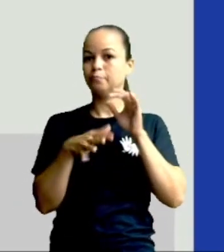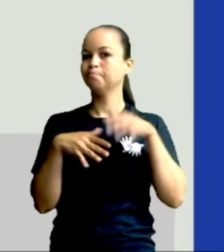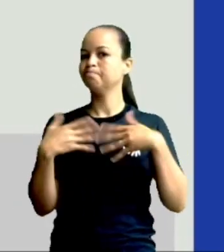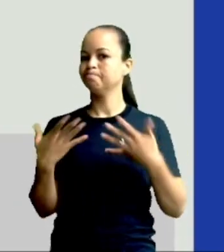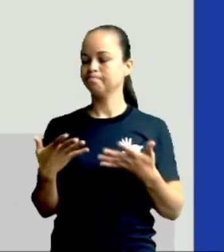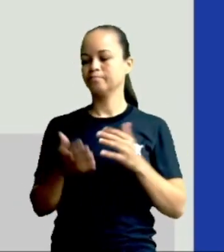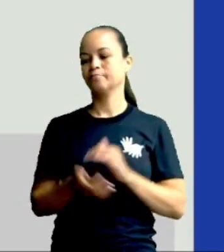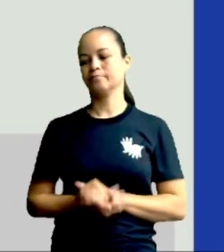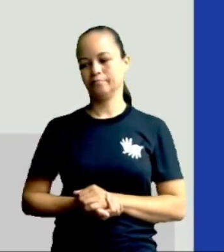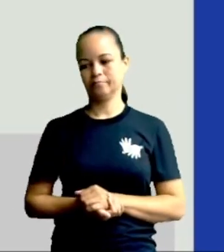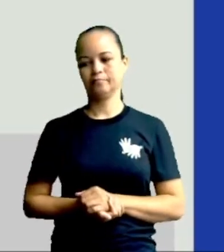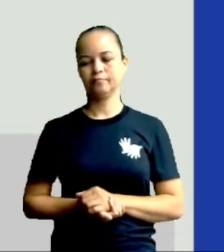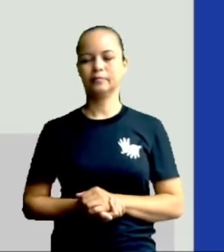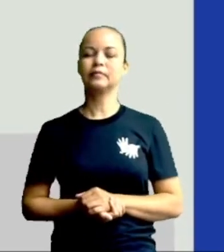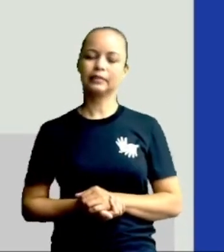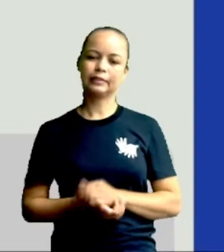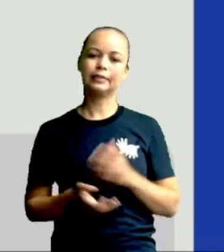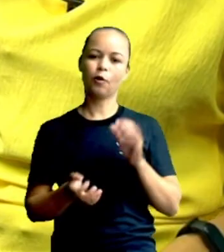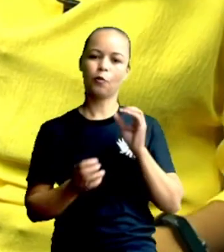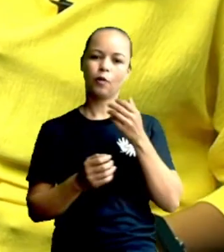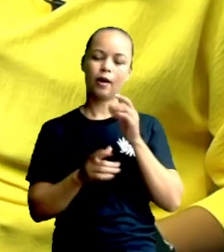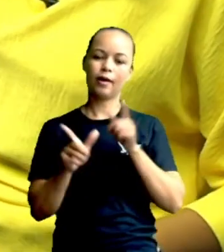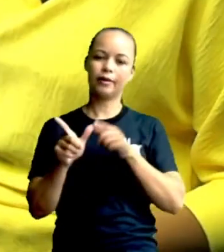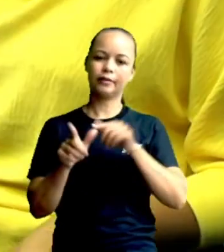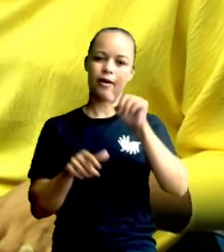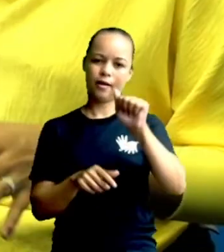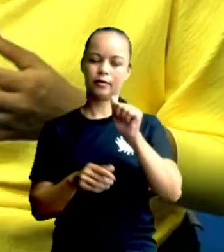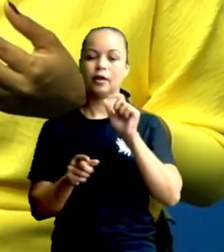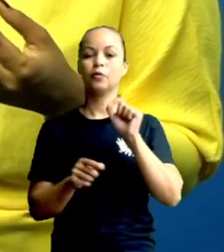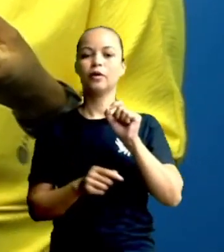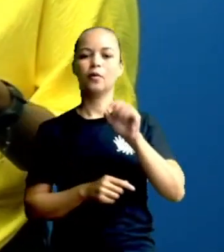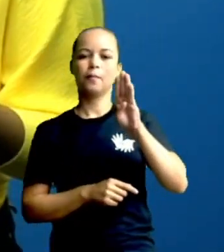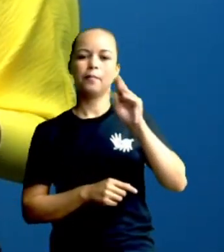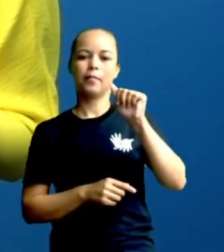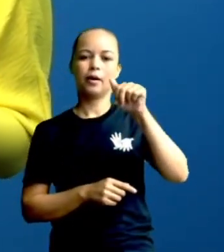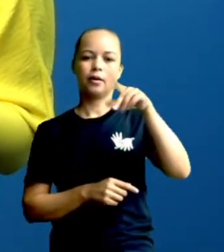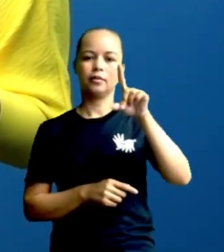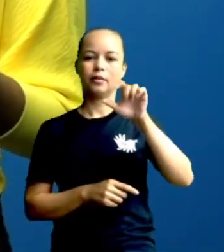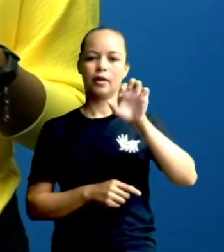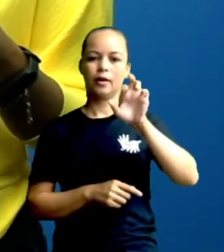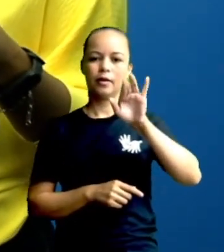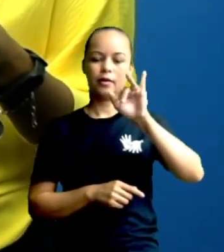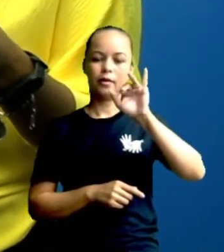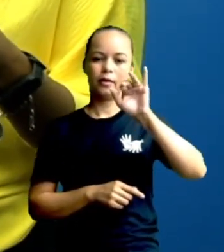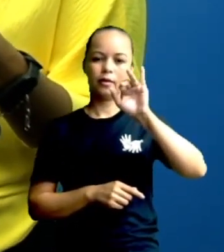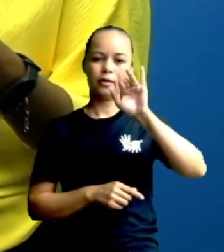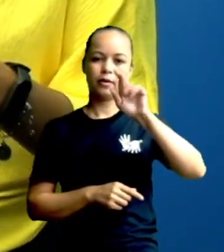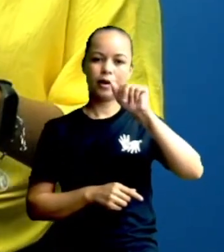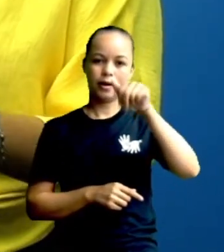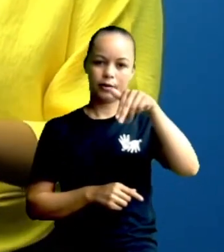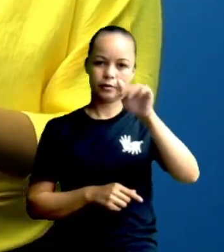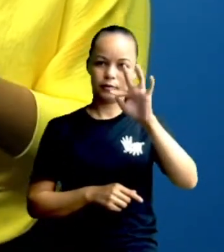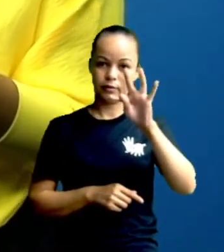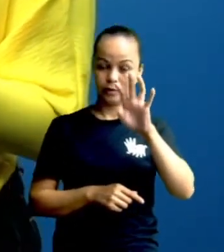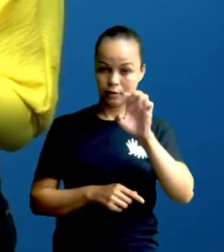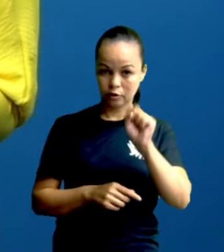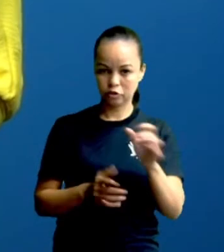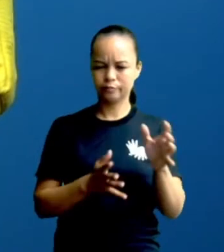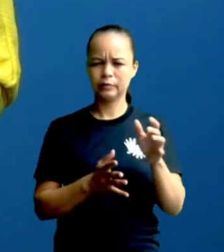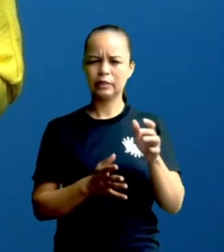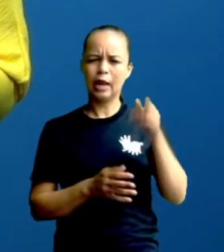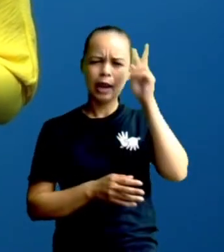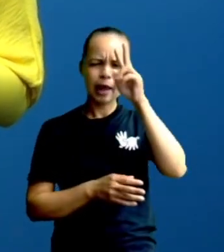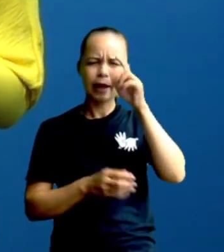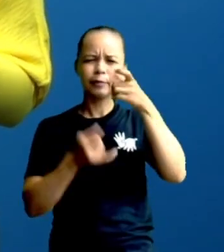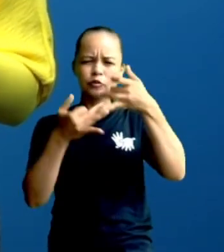Isso, muito bem. Os bandeirantes. Lembra que eu falei pra vocês que os bandeirantes, eles eram pessoas